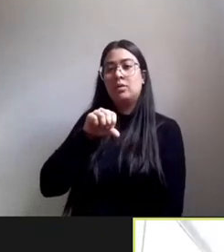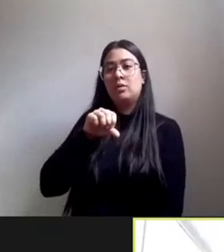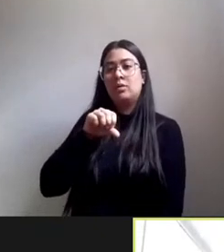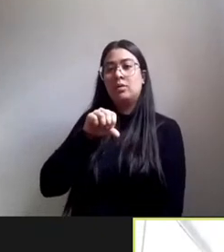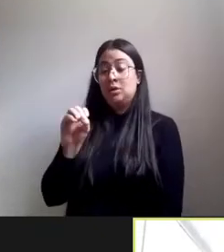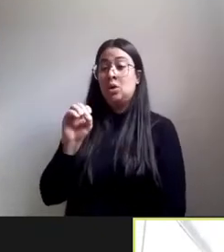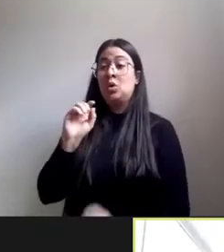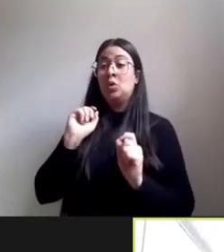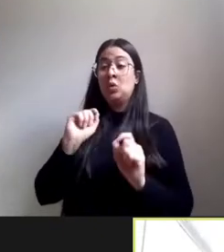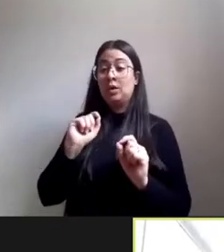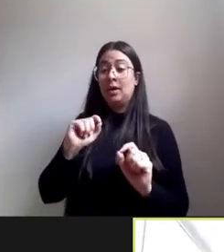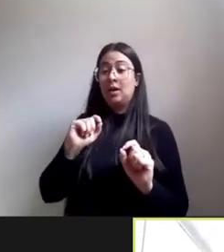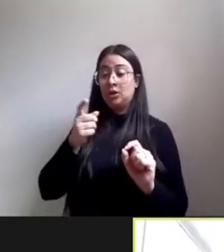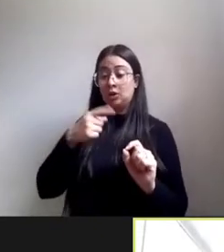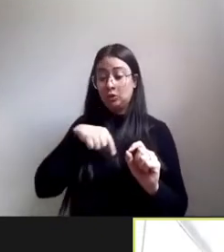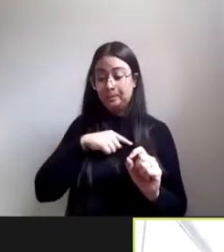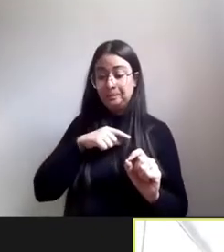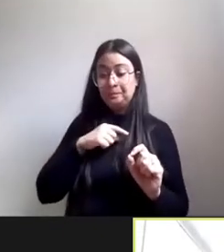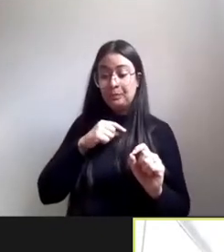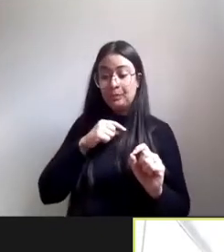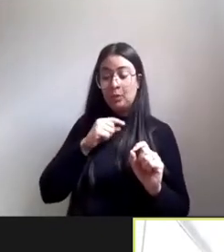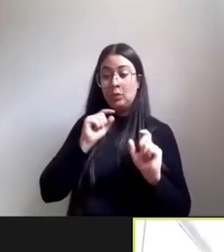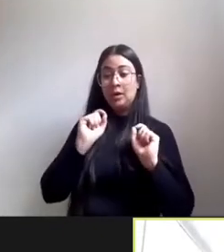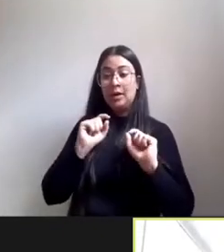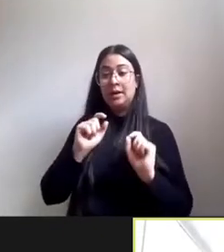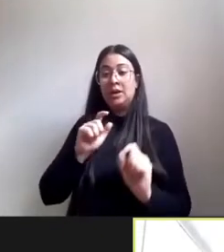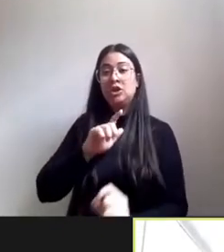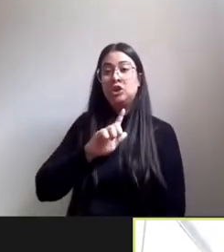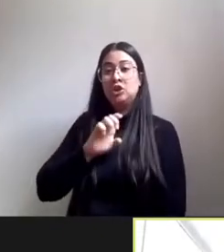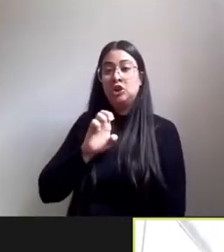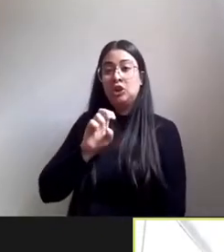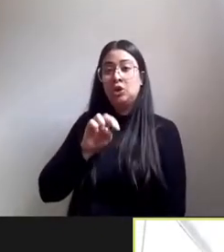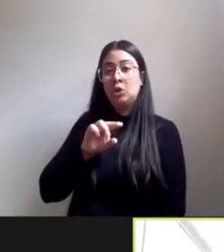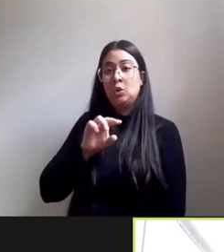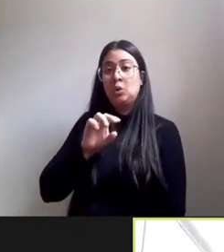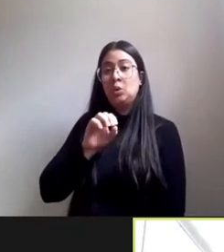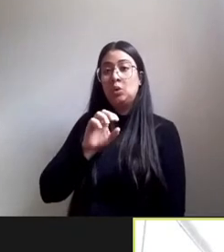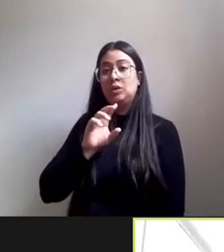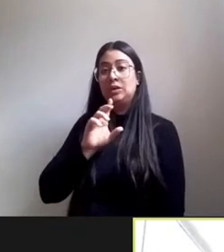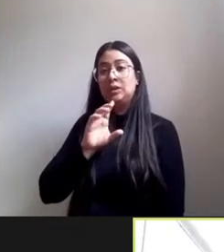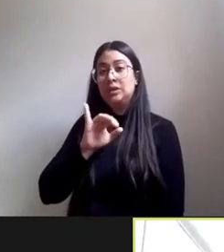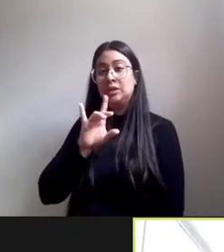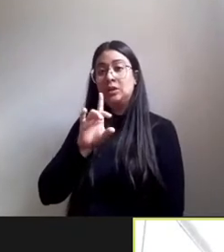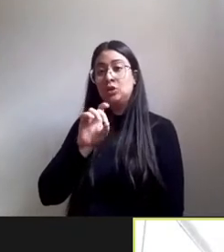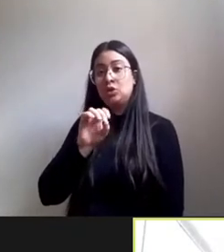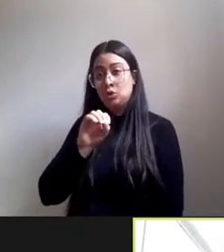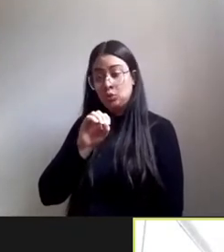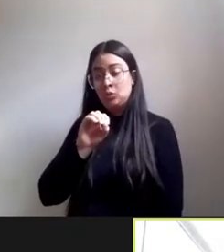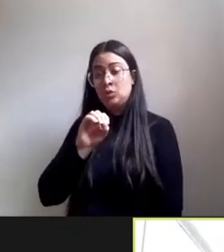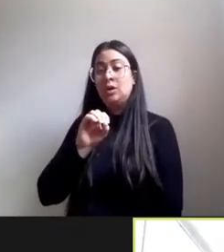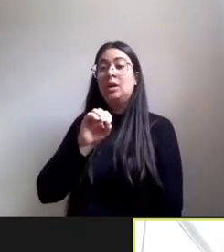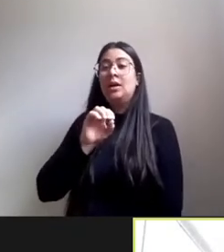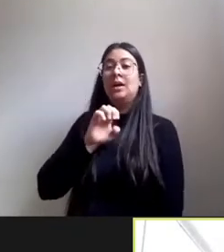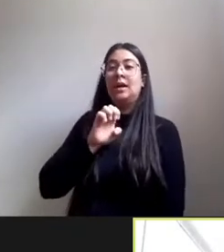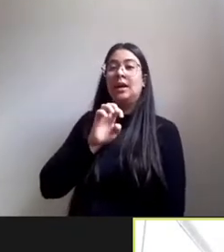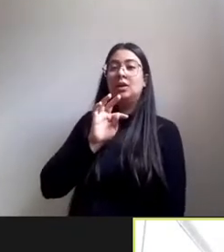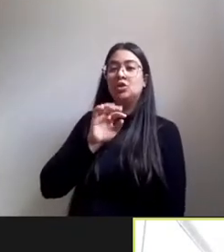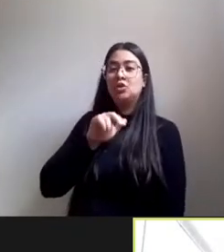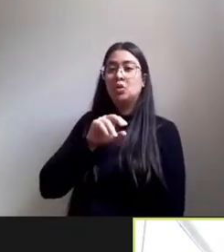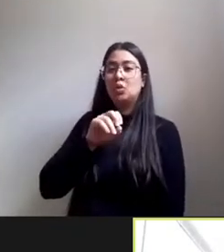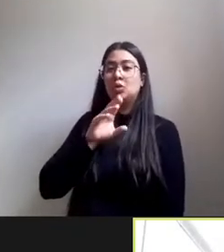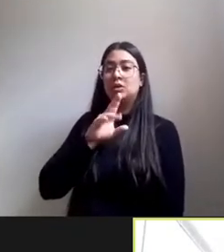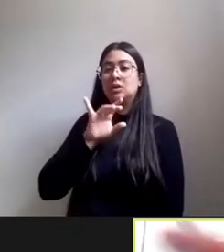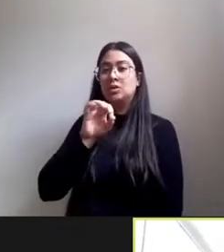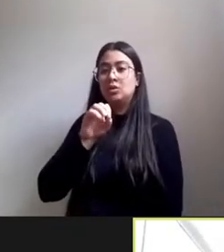genocídio e etnocídio são ubíquos na caracterização do que ocorre com os povos indígenas né na América